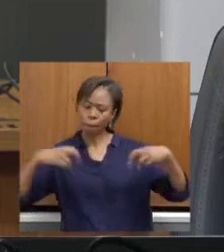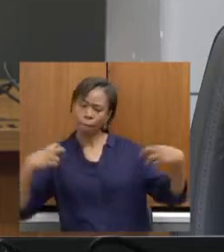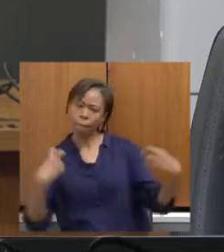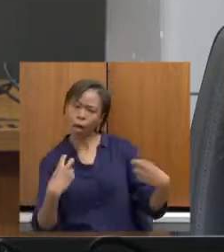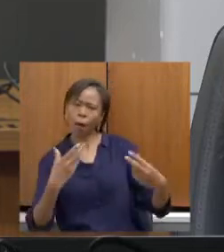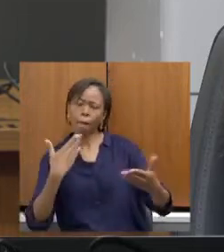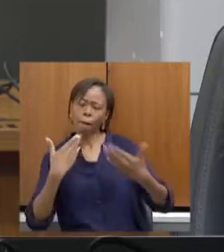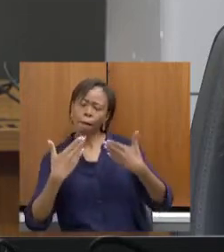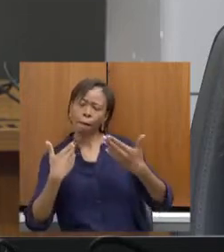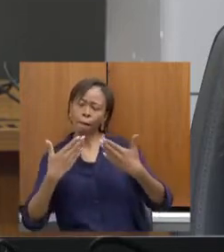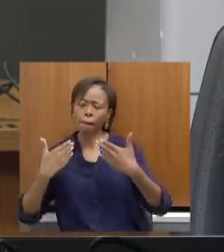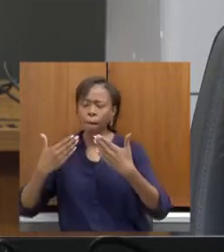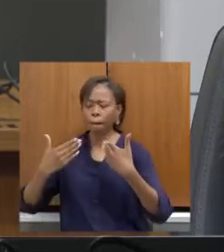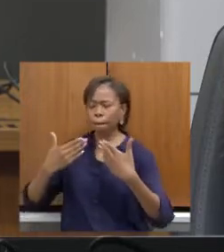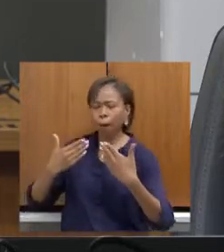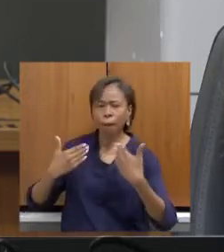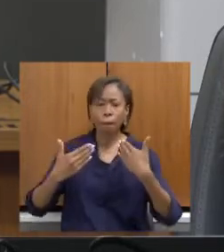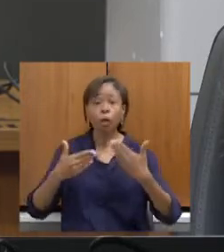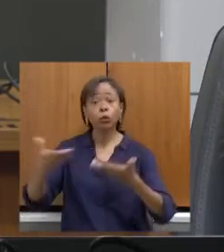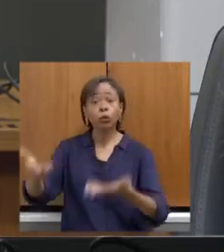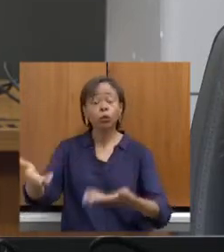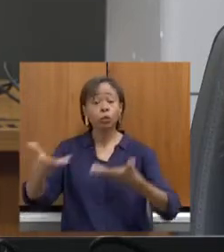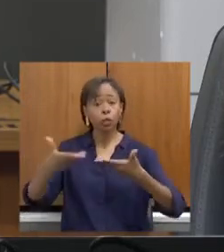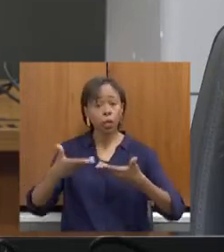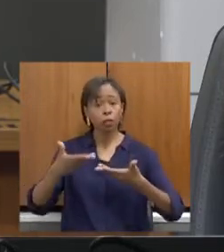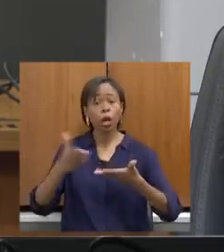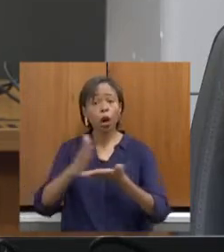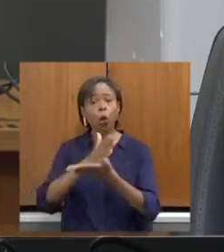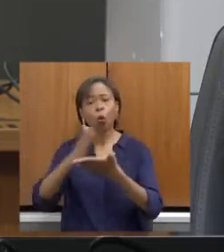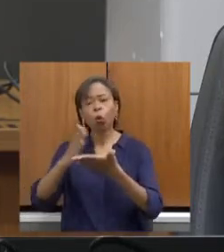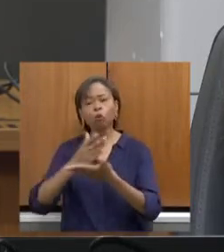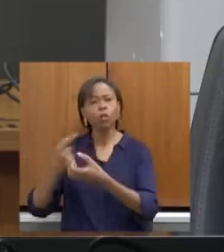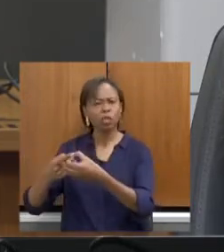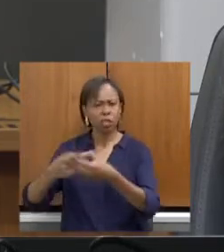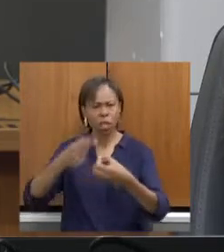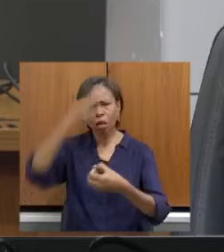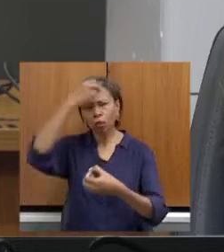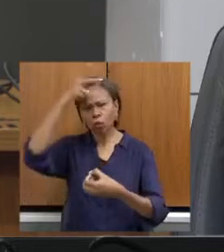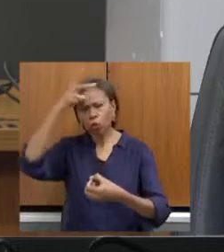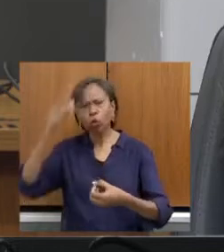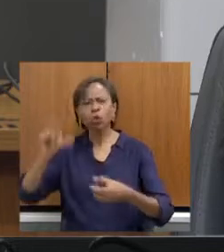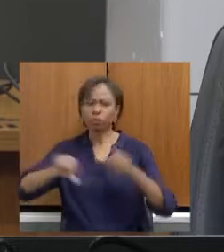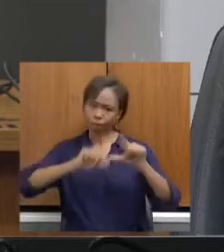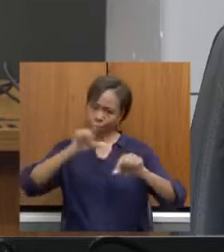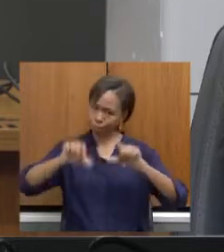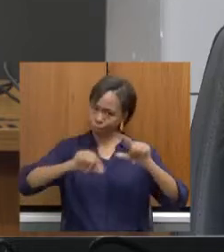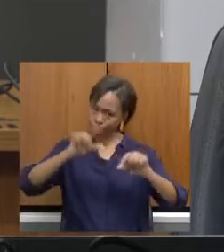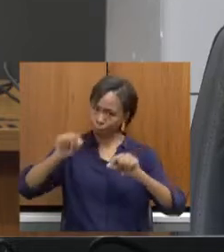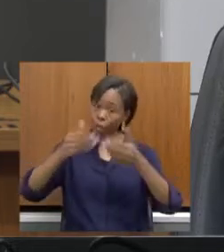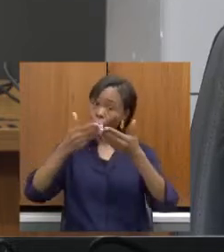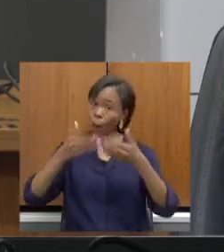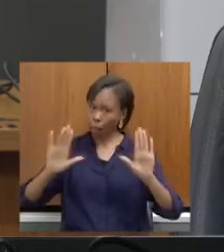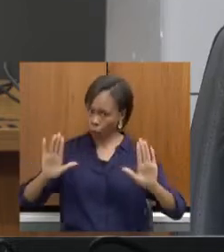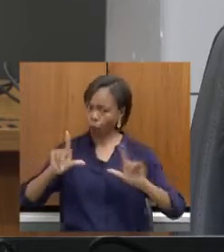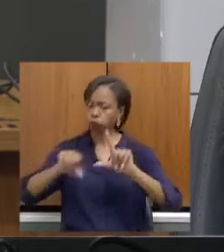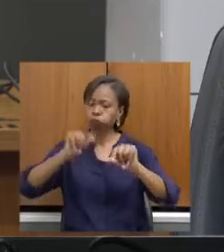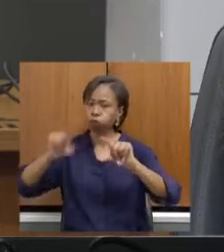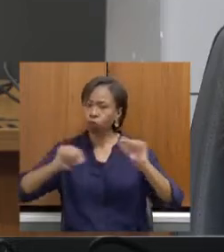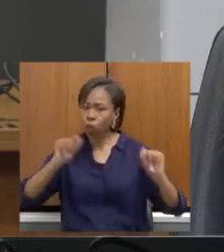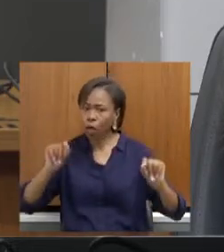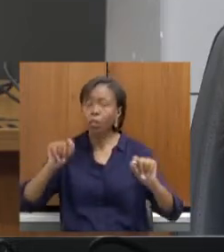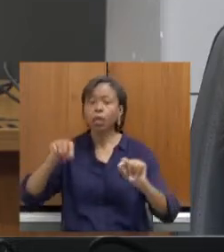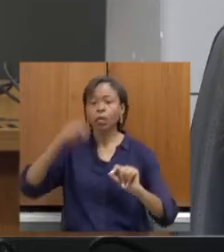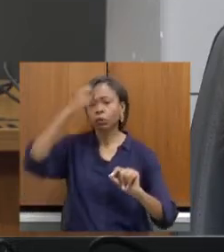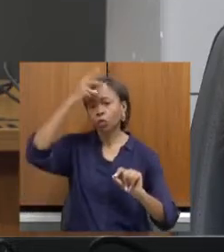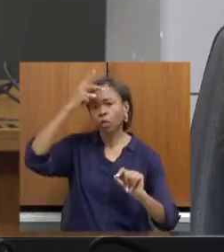Então, nós convidamos alguns municípios. Houve todo um processo seletivo, aberto. Todos os municípios receberam